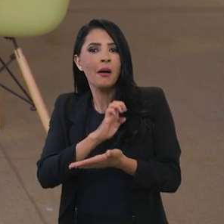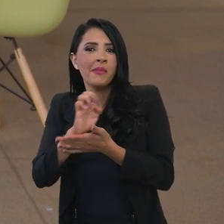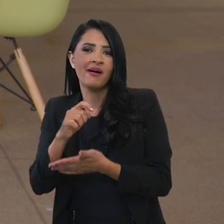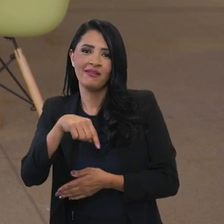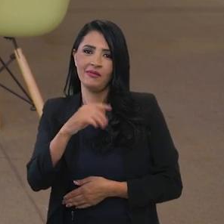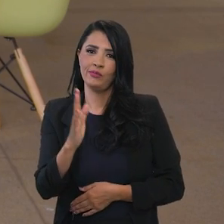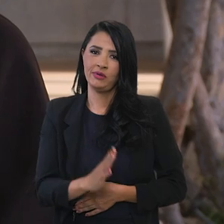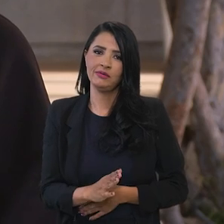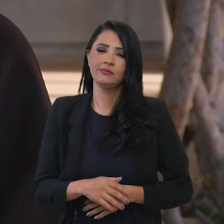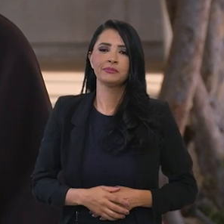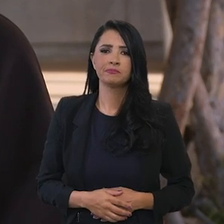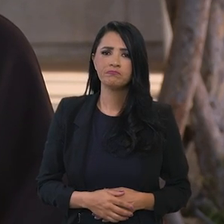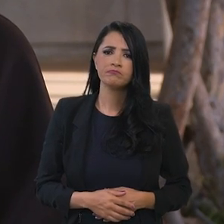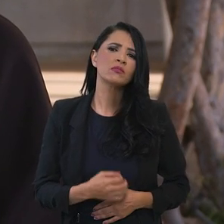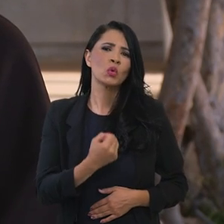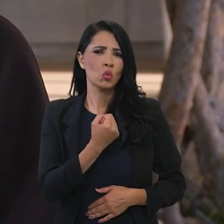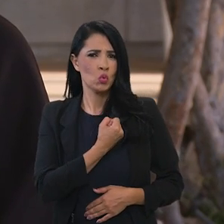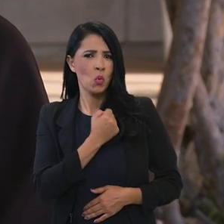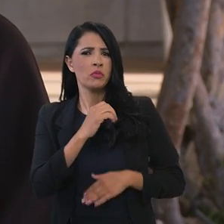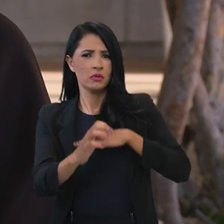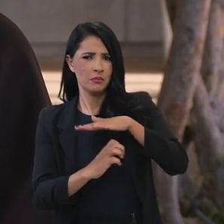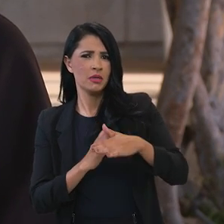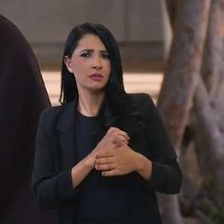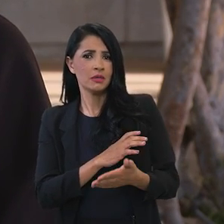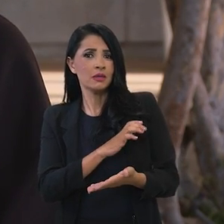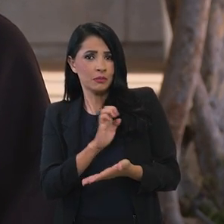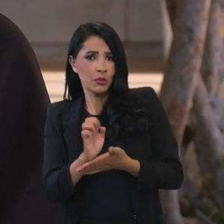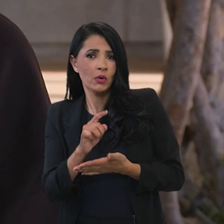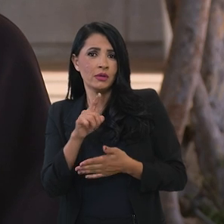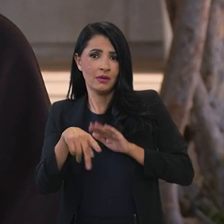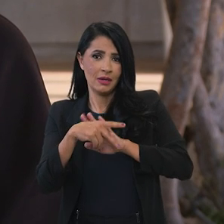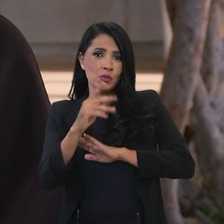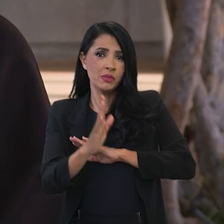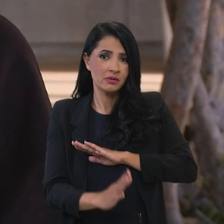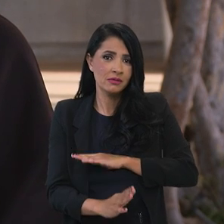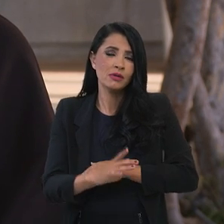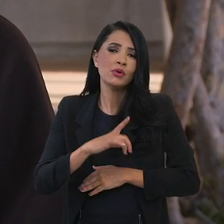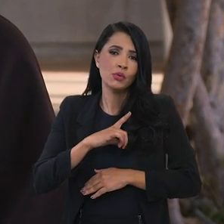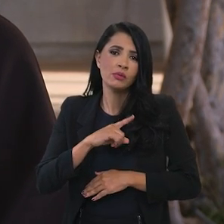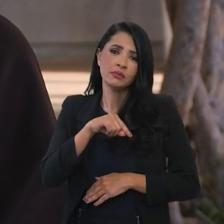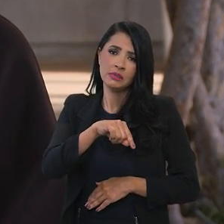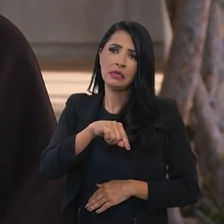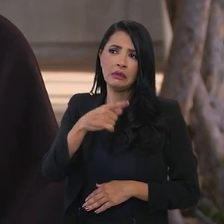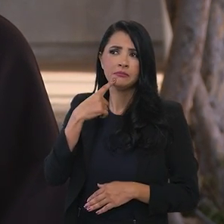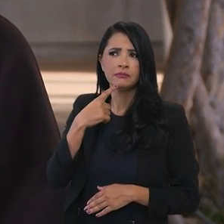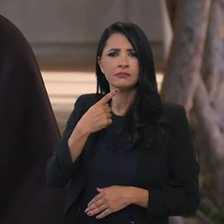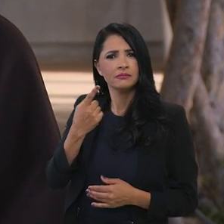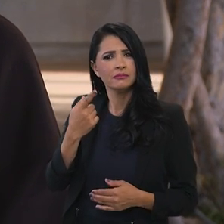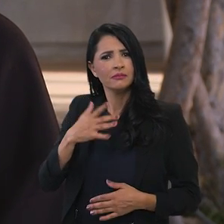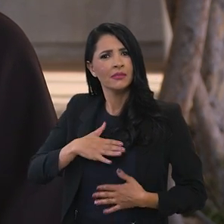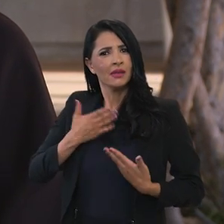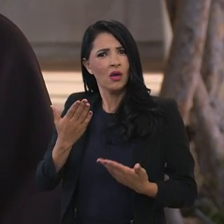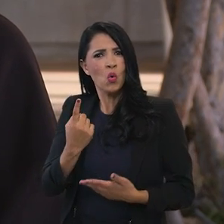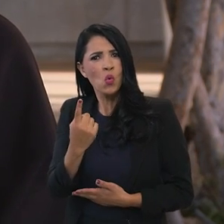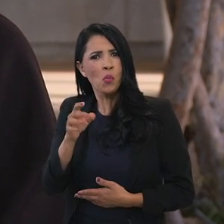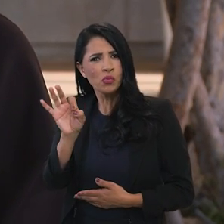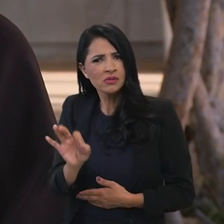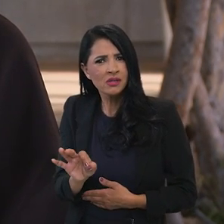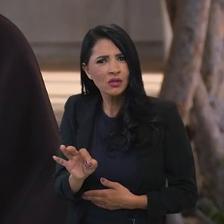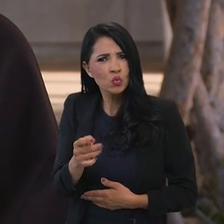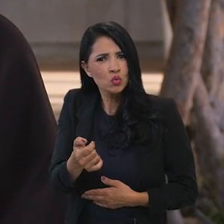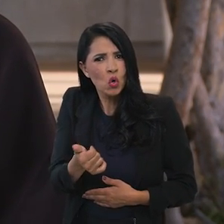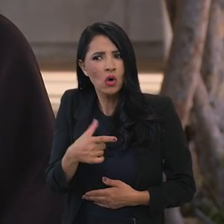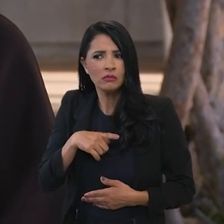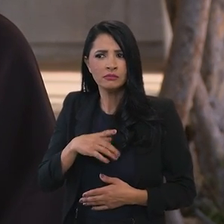impressionante também. De fato, nos chama a atenção, né? Ou seja, menos de 1% das empresas brasileiras exportam e isso nos